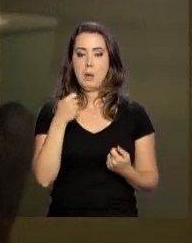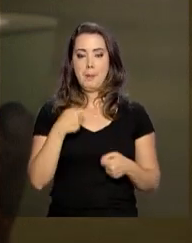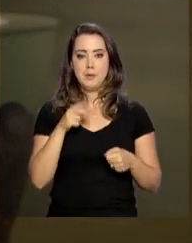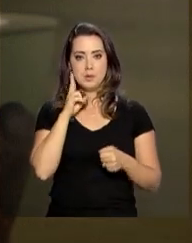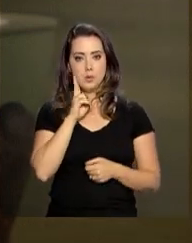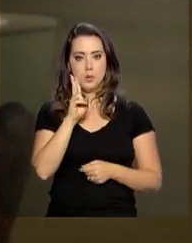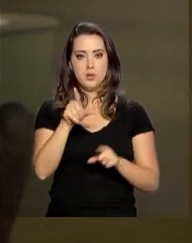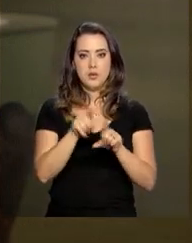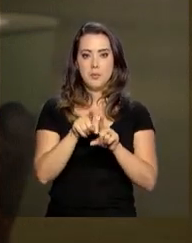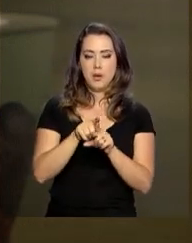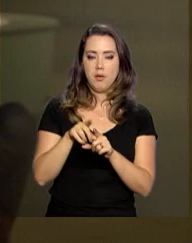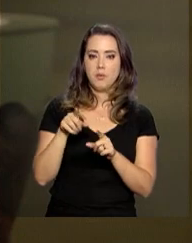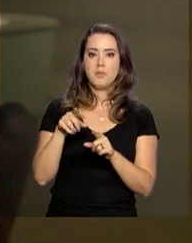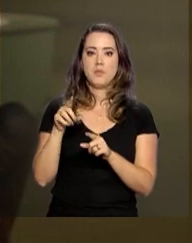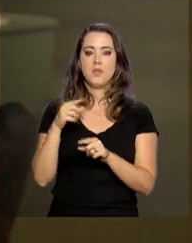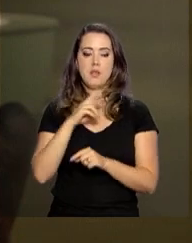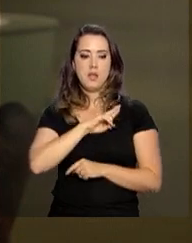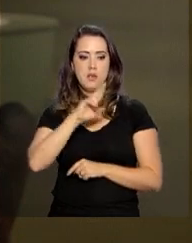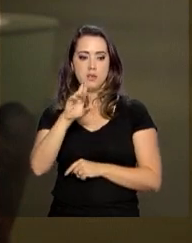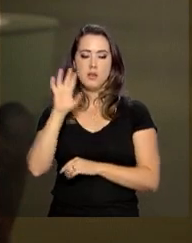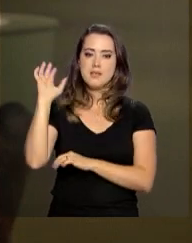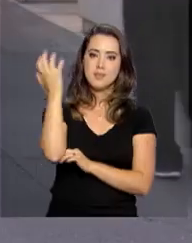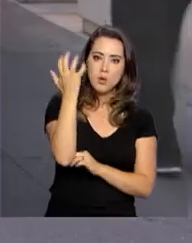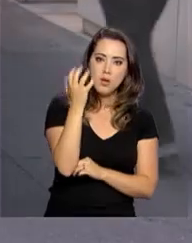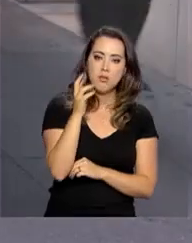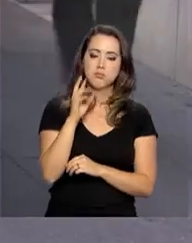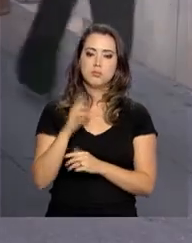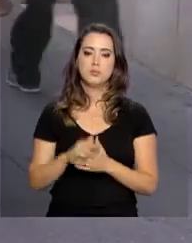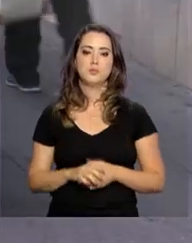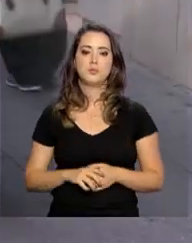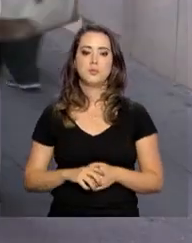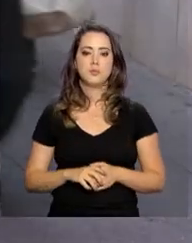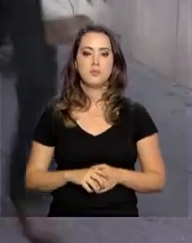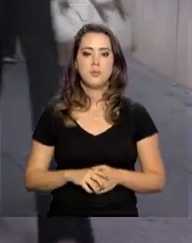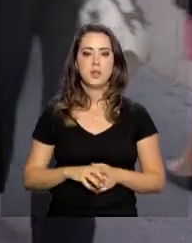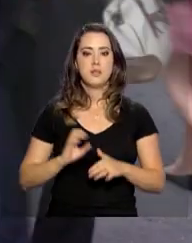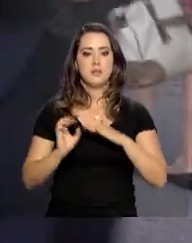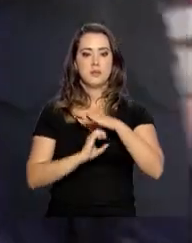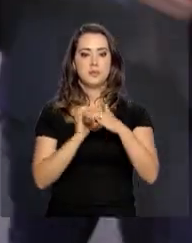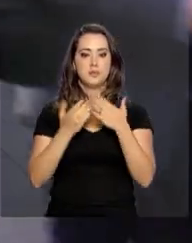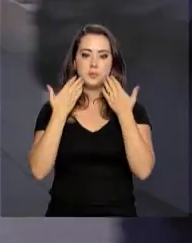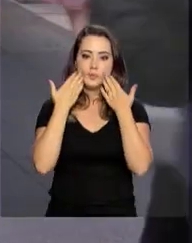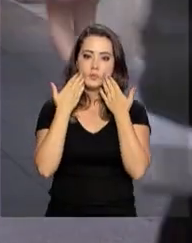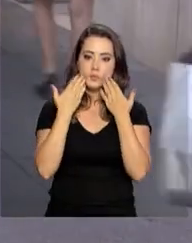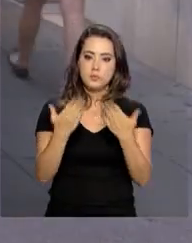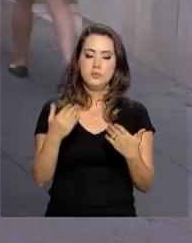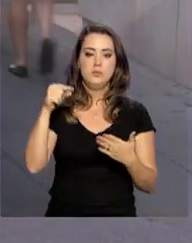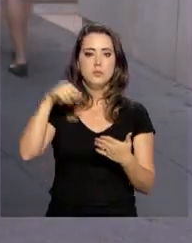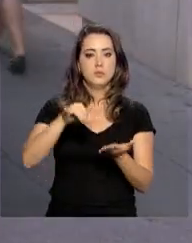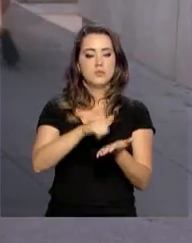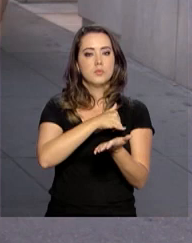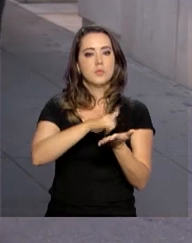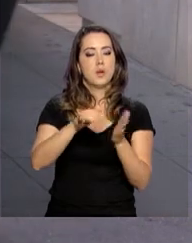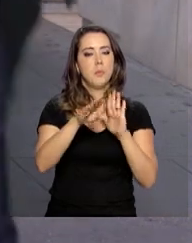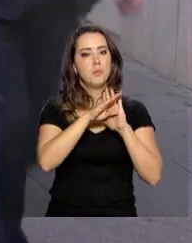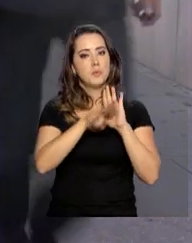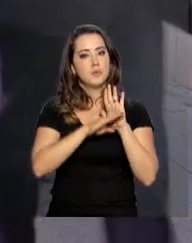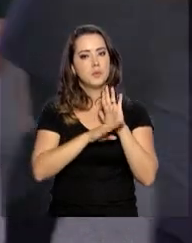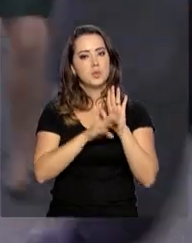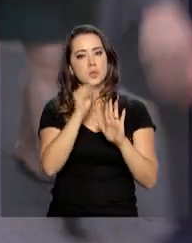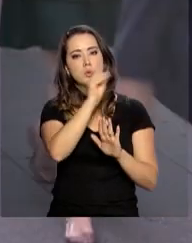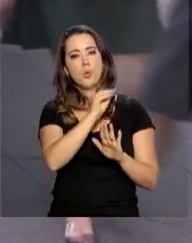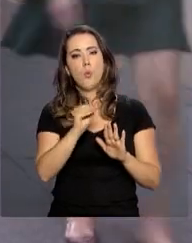precisam olhar também para a questão da responsabilidade ambiental. As empresas selecionadas apresentaram aqui em Nova York projetos de